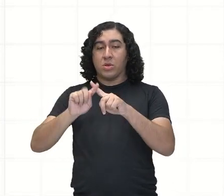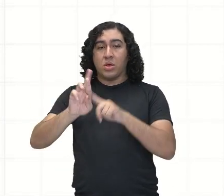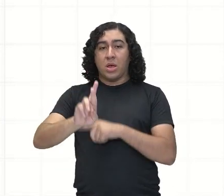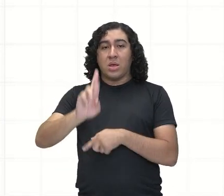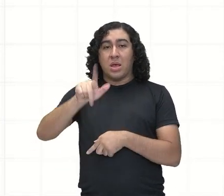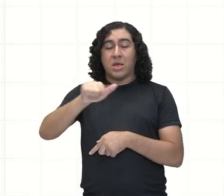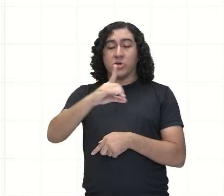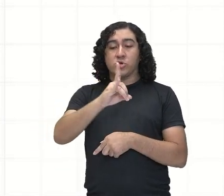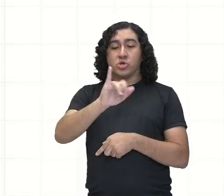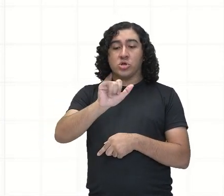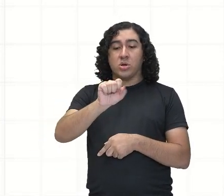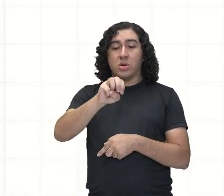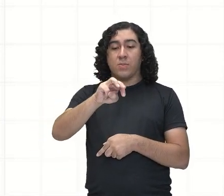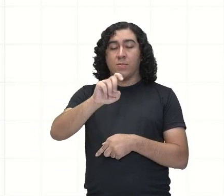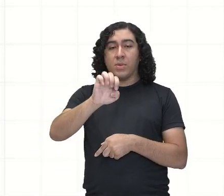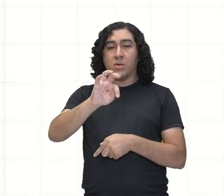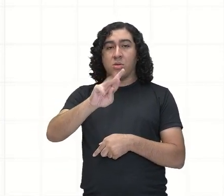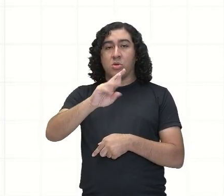né? É o diâmetro vezes π.